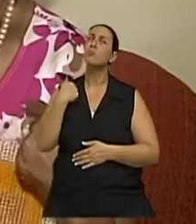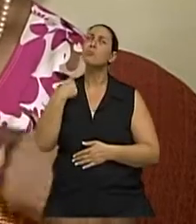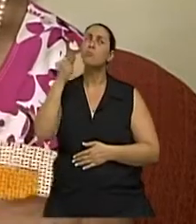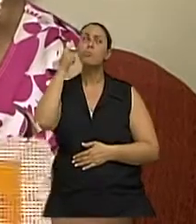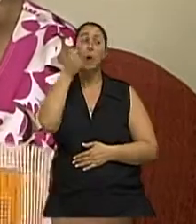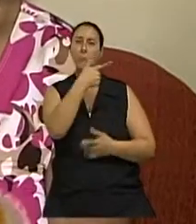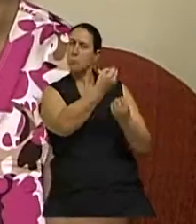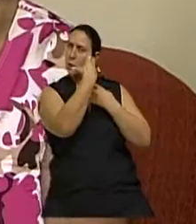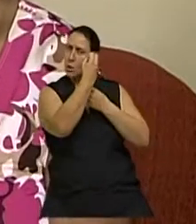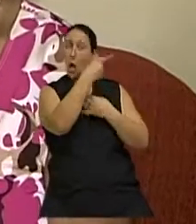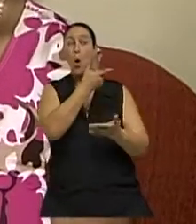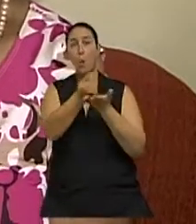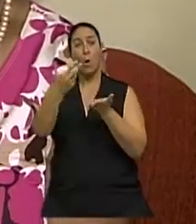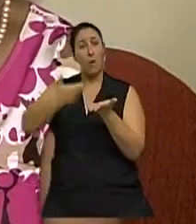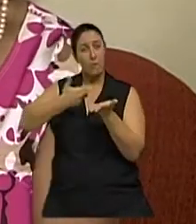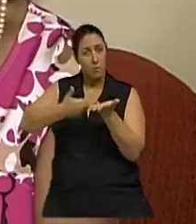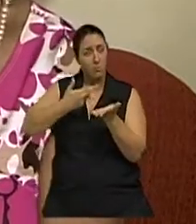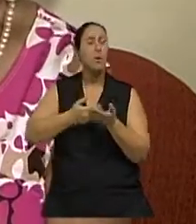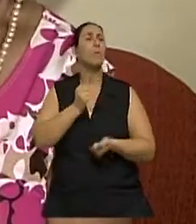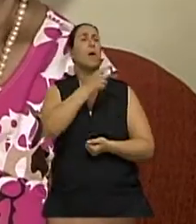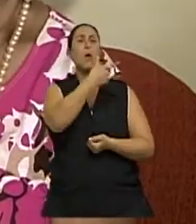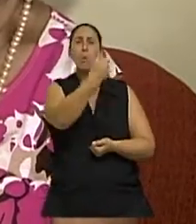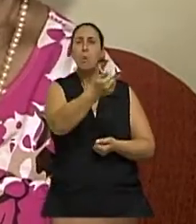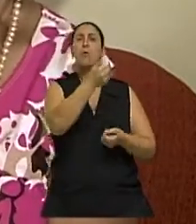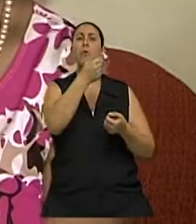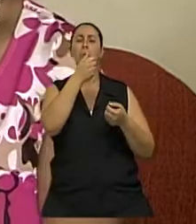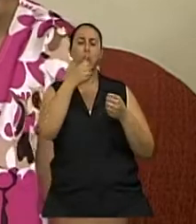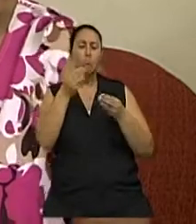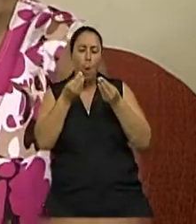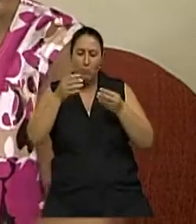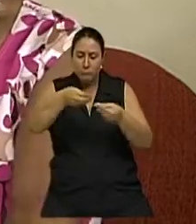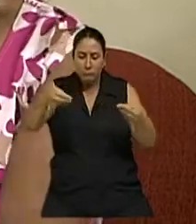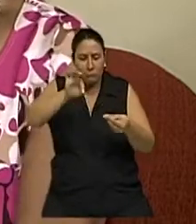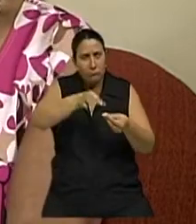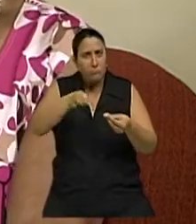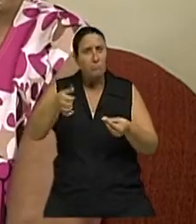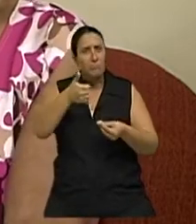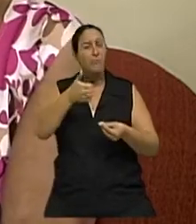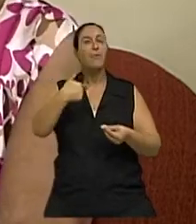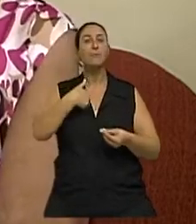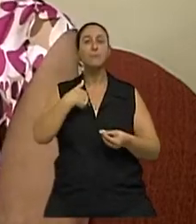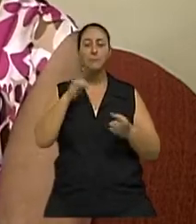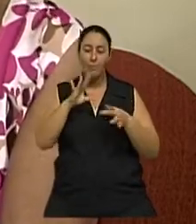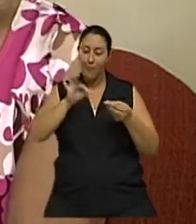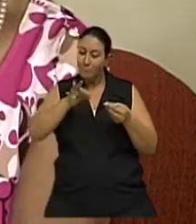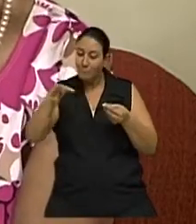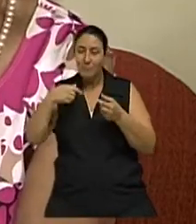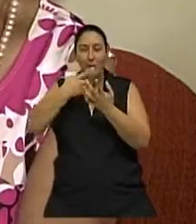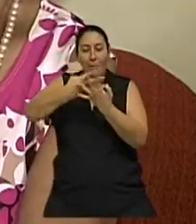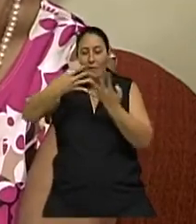Me ensinou, ela comprou a revista, comprou as telas. E eu fiz 14, quando eu vim para cá, eu tinha 14 telas